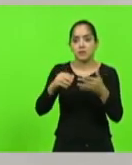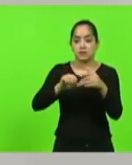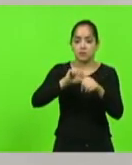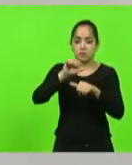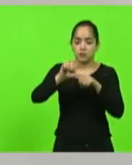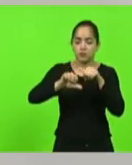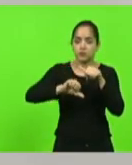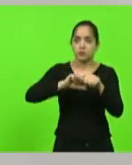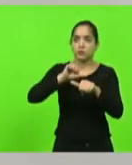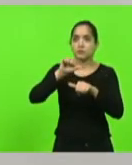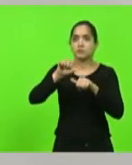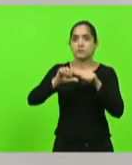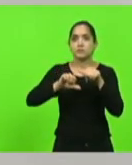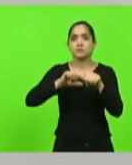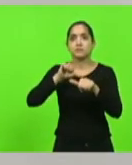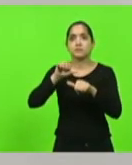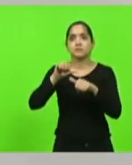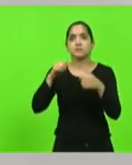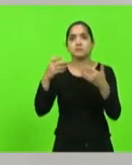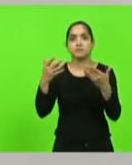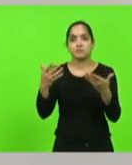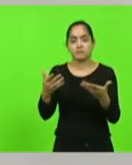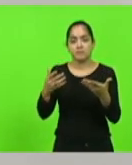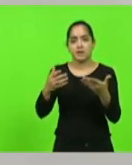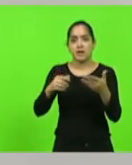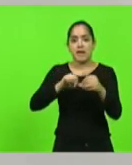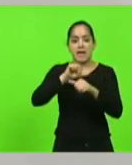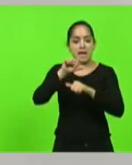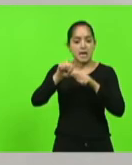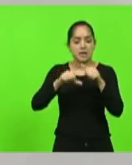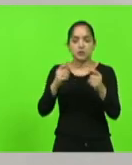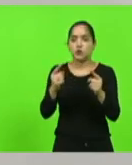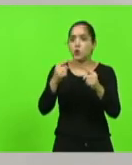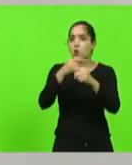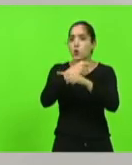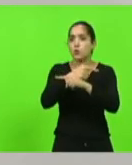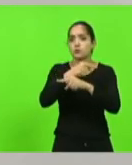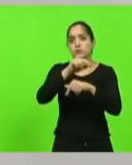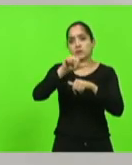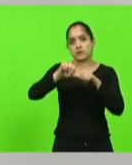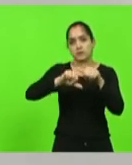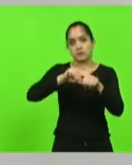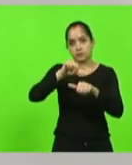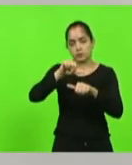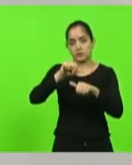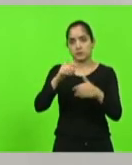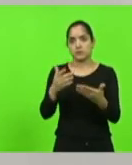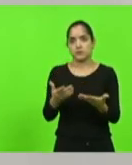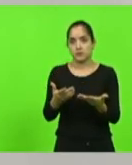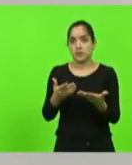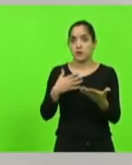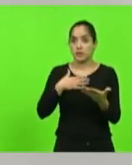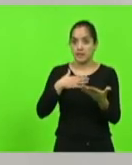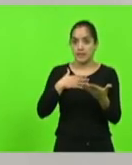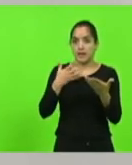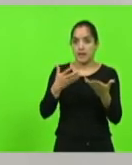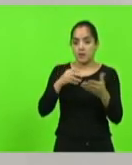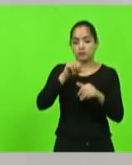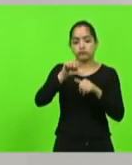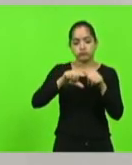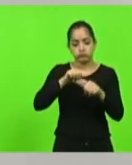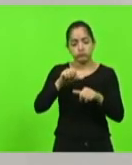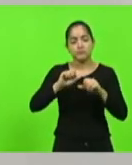completamente numa antirreforma, a contrarreforma. Agora, eu, que sou um reformista, que